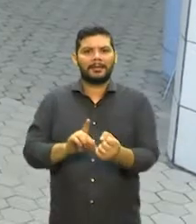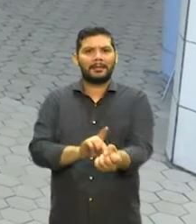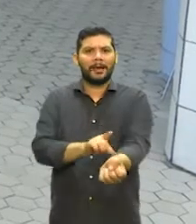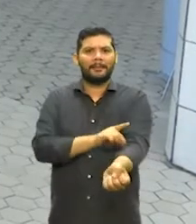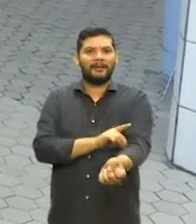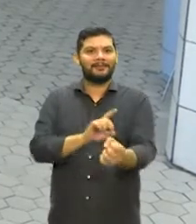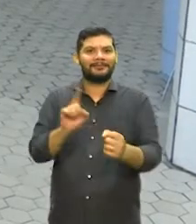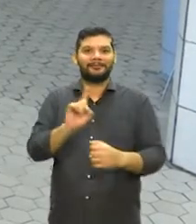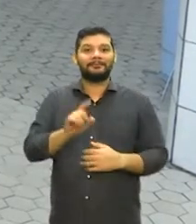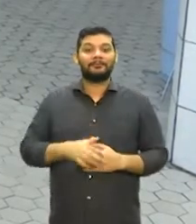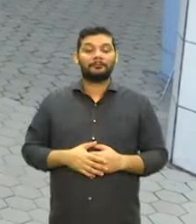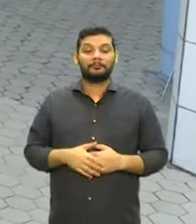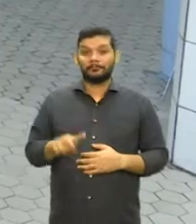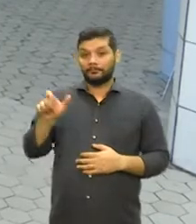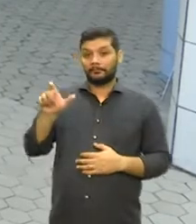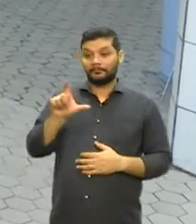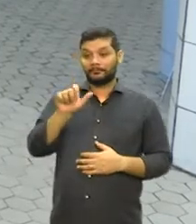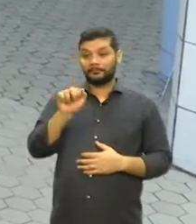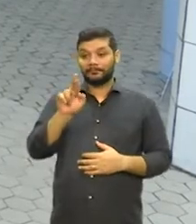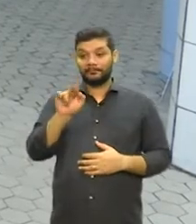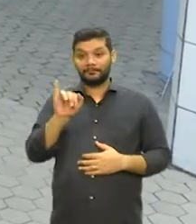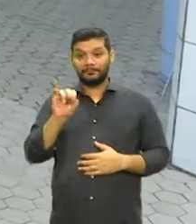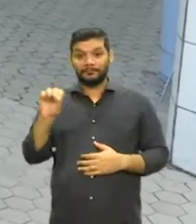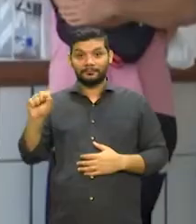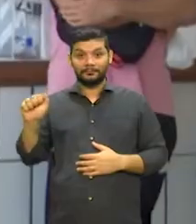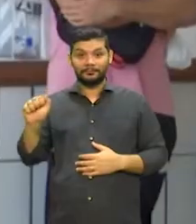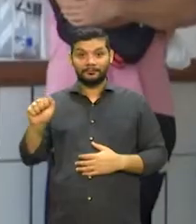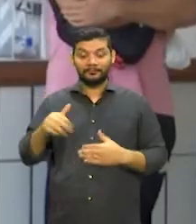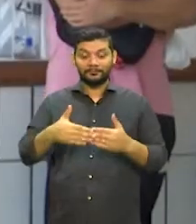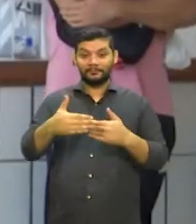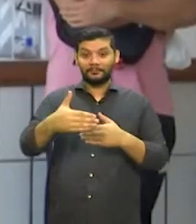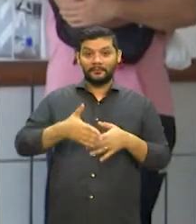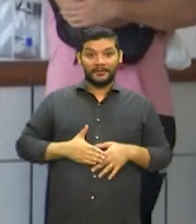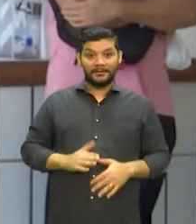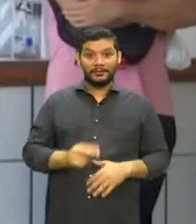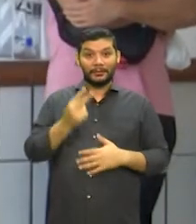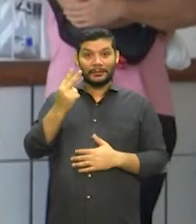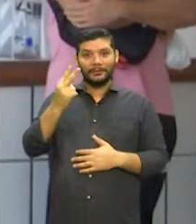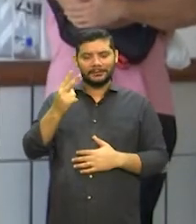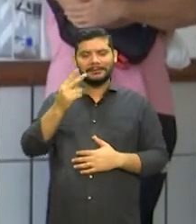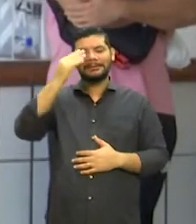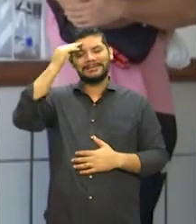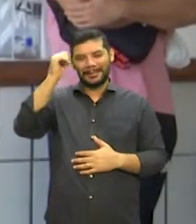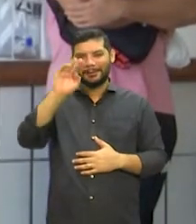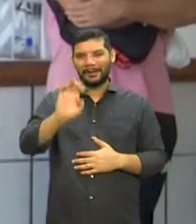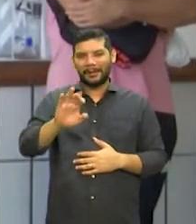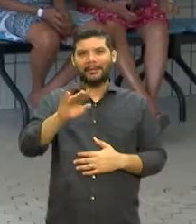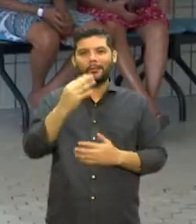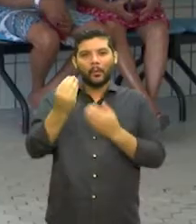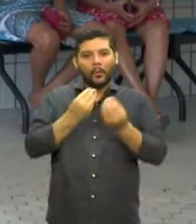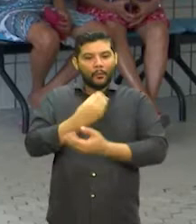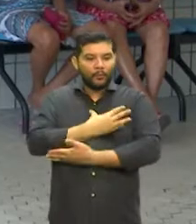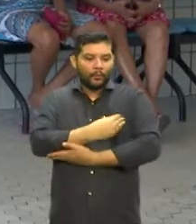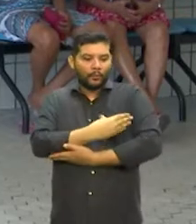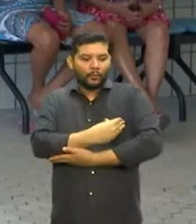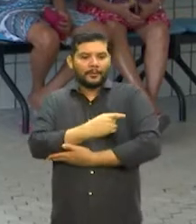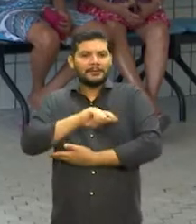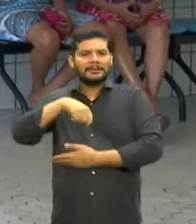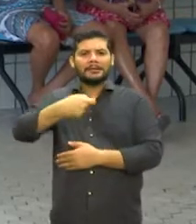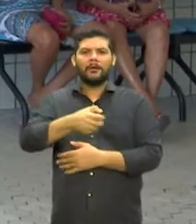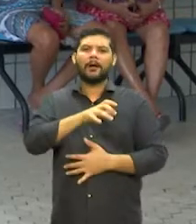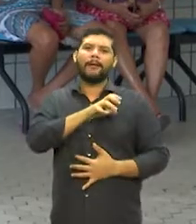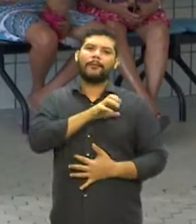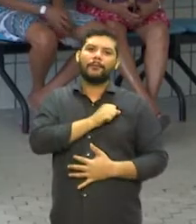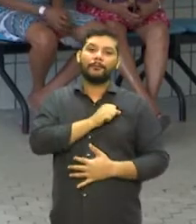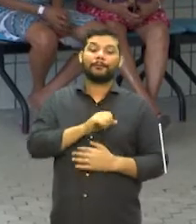A Larice, que se prepara para dar à luz ao segundo filho, conhece bem a importância desse ato de amor. Amamentei até os seis